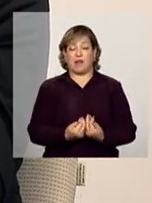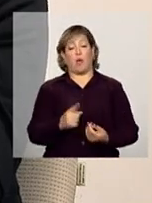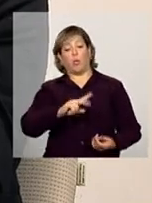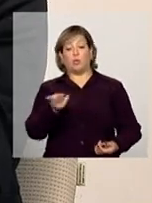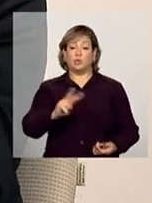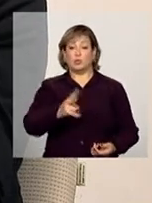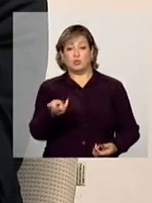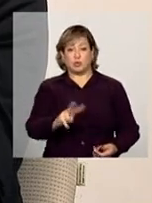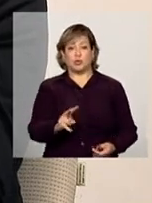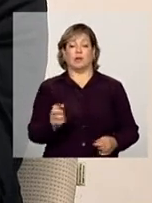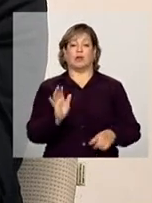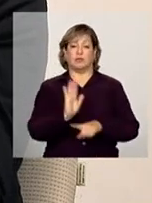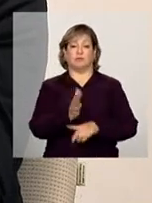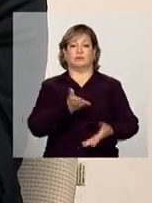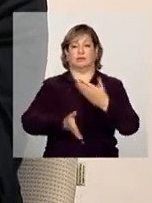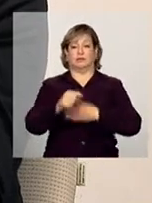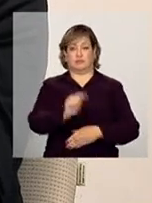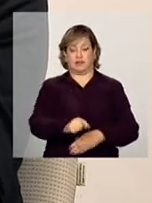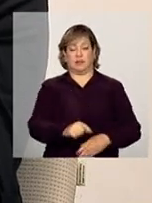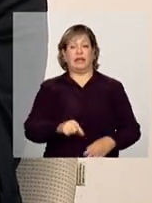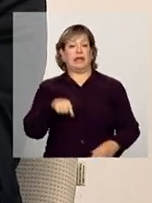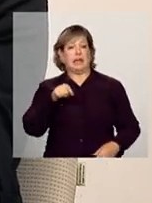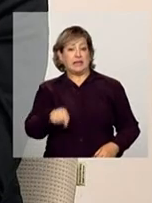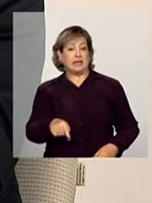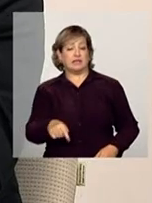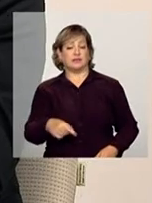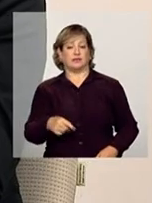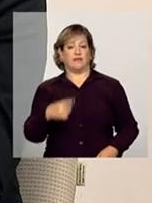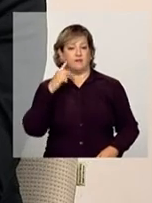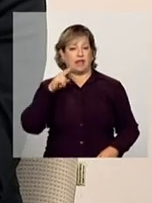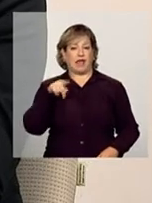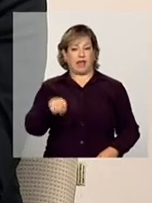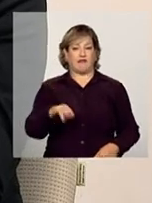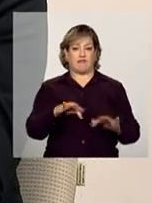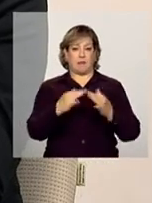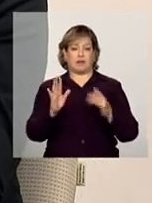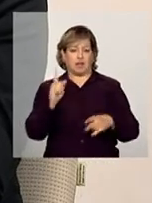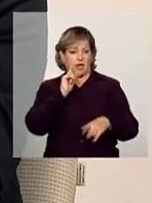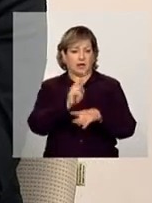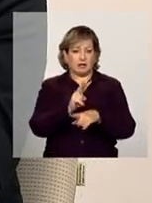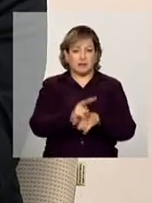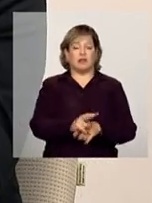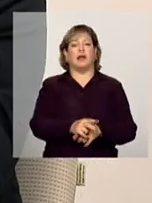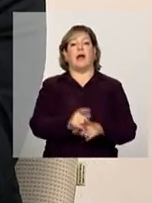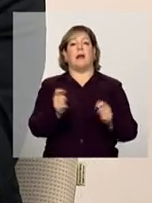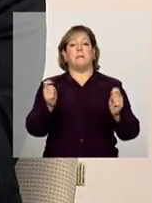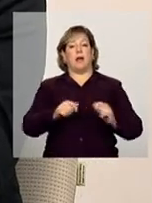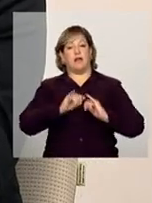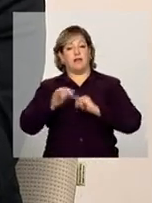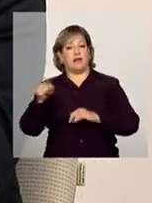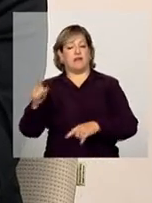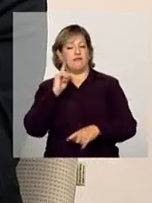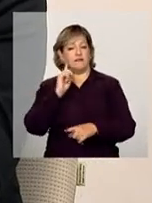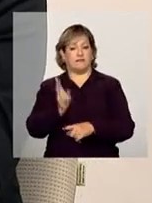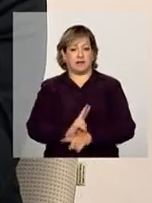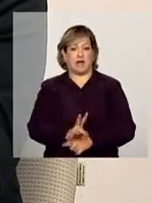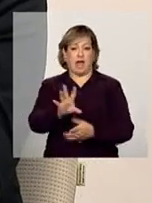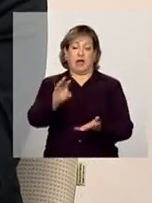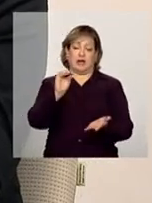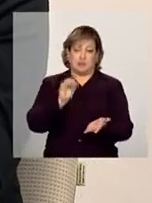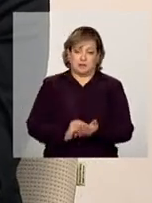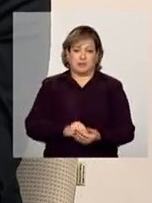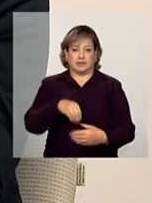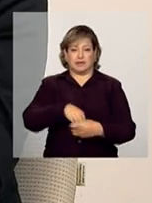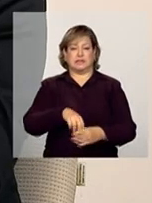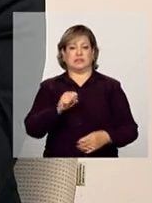equipes identificam que aquelas famílias já estão em acompanhamento, elas já podem sinalizar isso de volta para a vigilância, para que a vigilância registre isso no